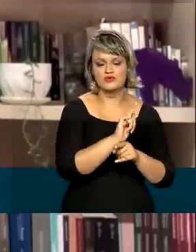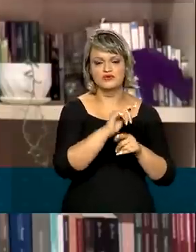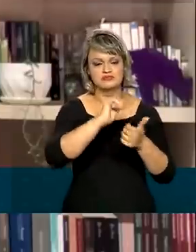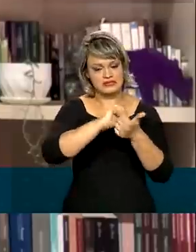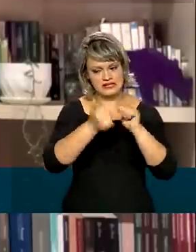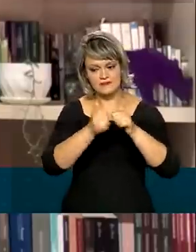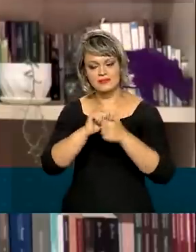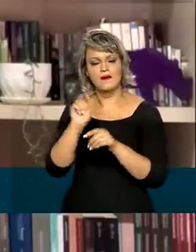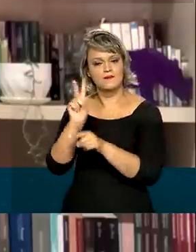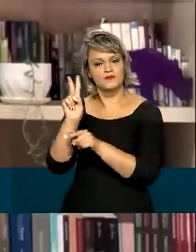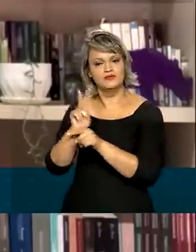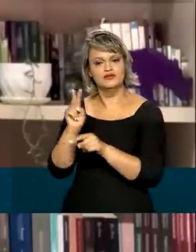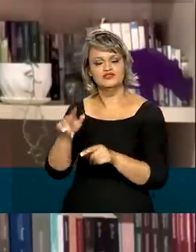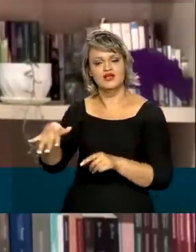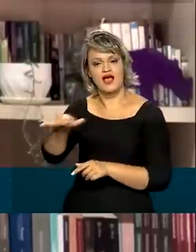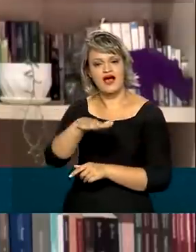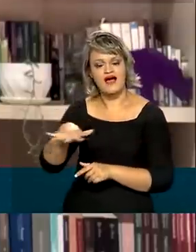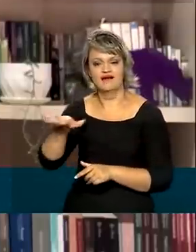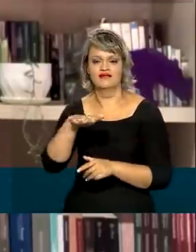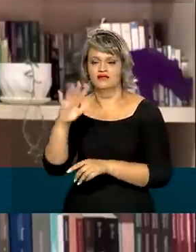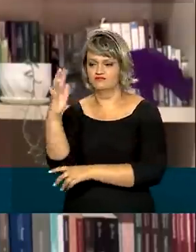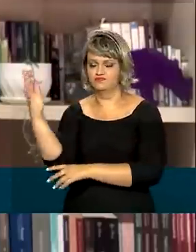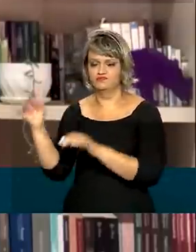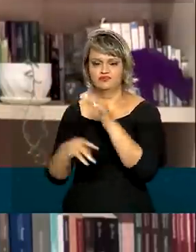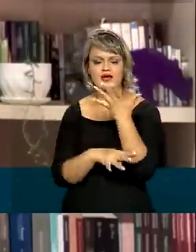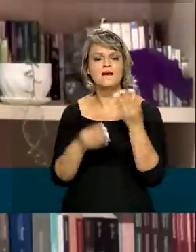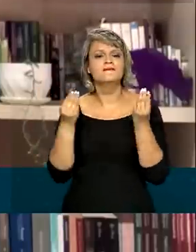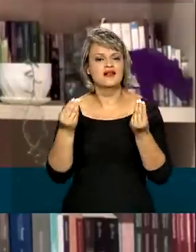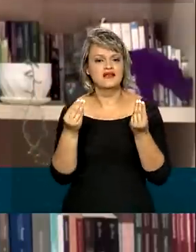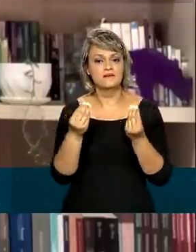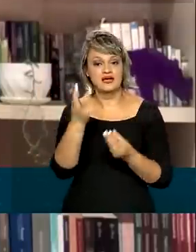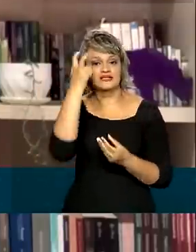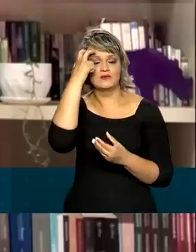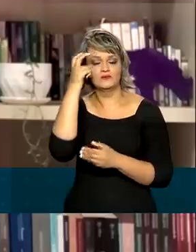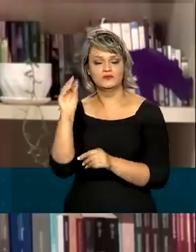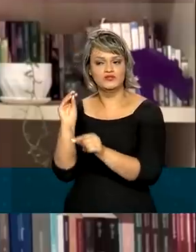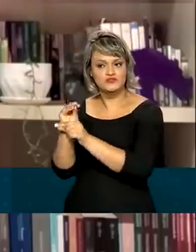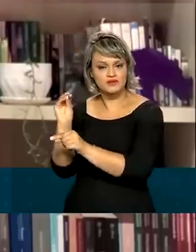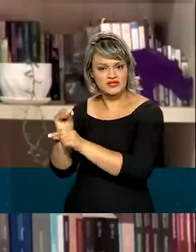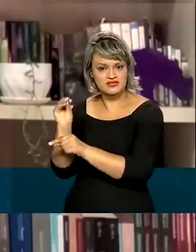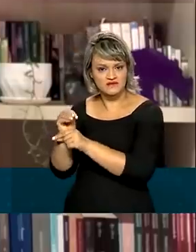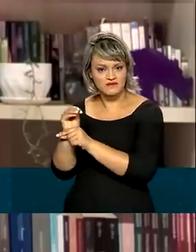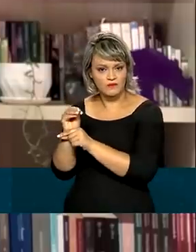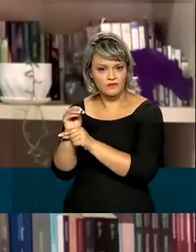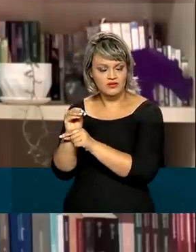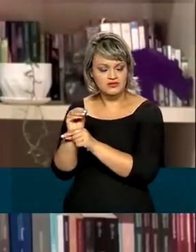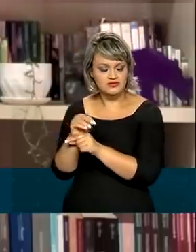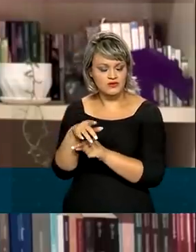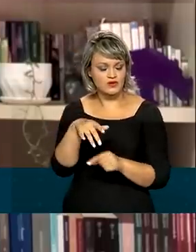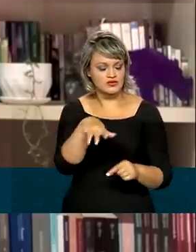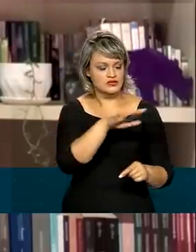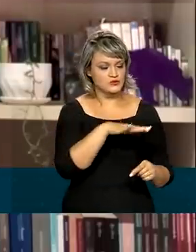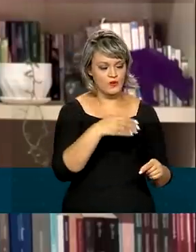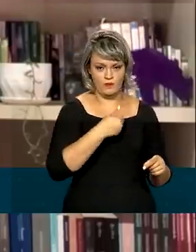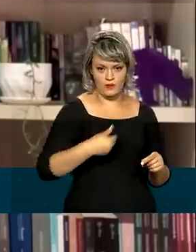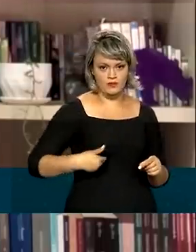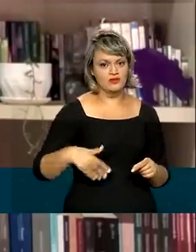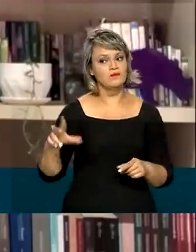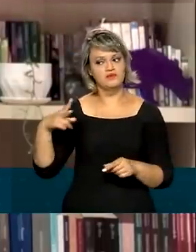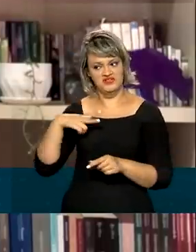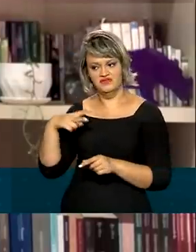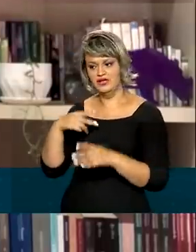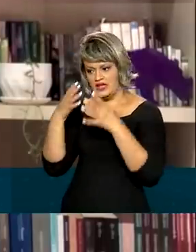proteção do meio ambiente. A ideia é fazer com que a cultura verde se espalhe do setor público para o privado.